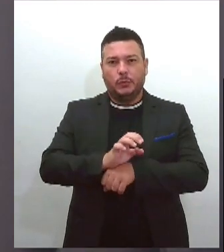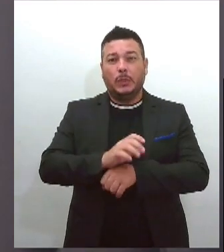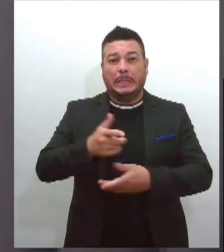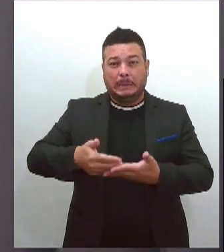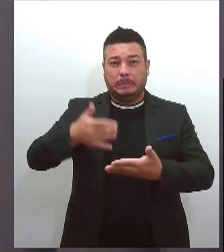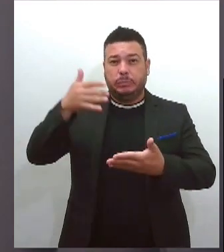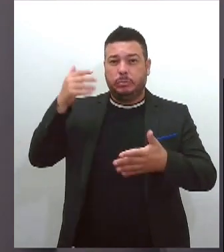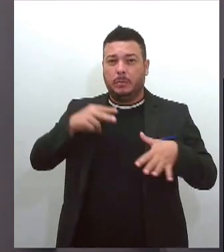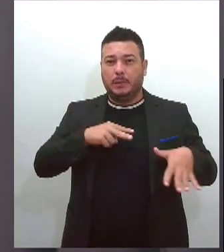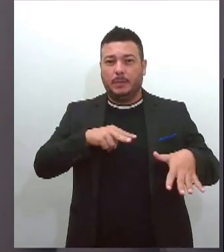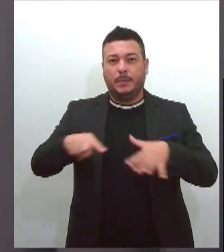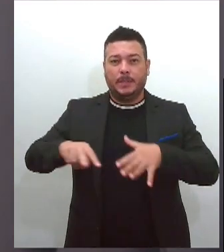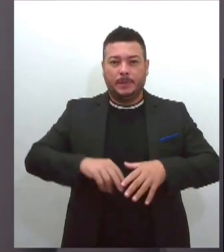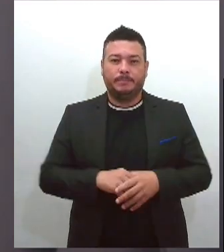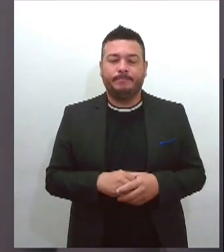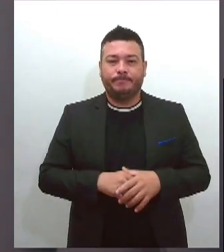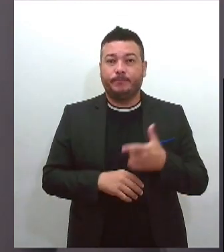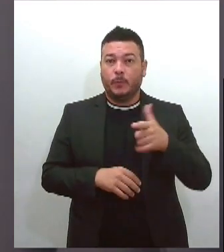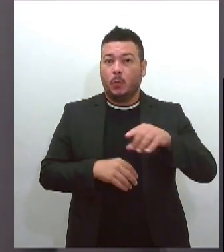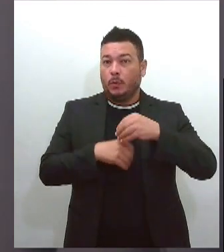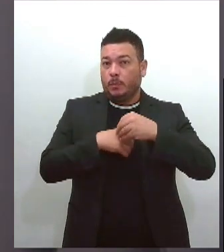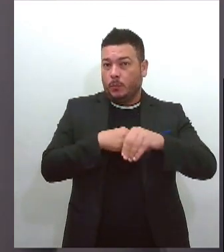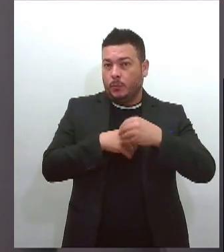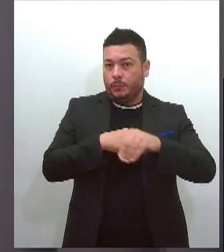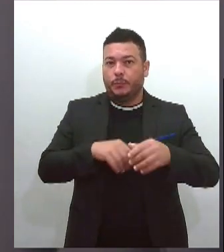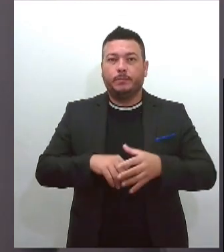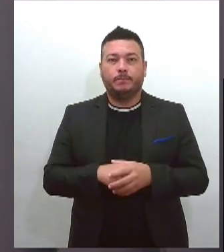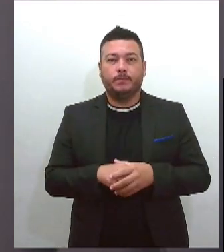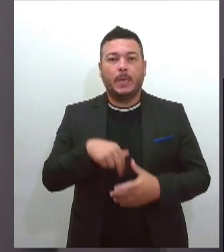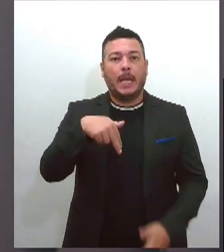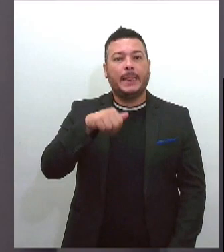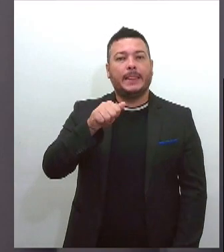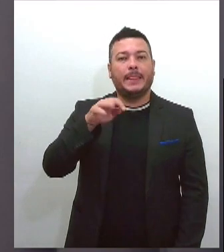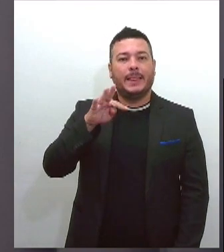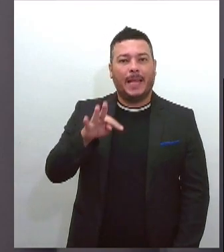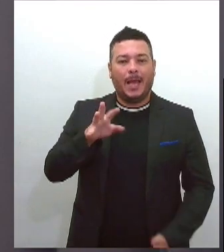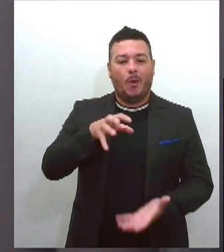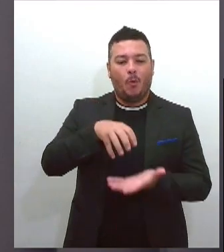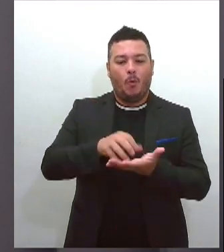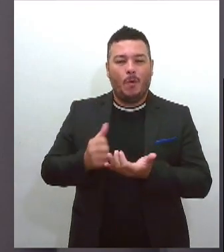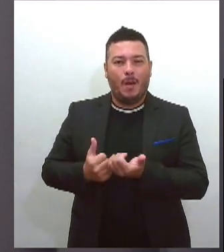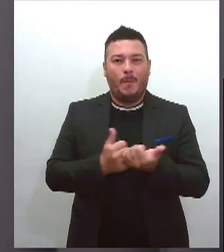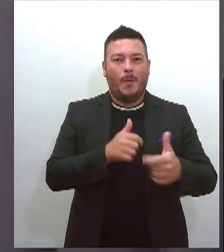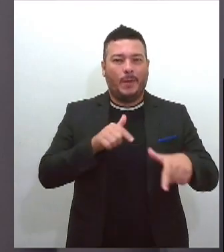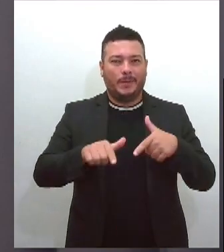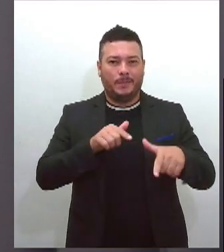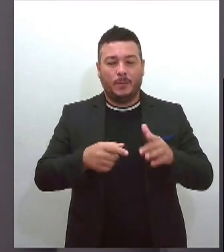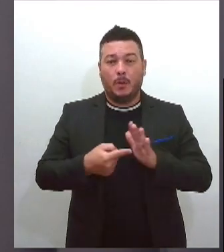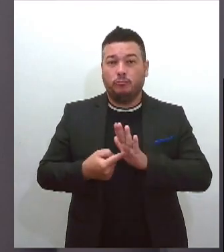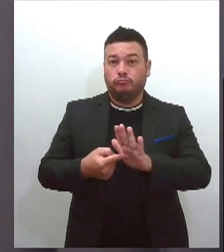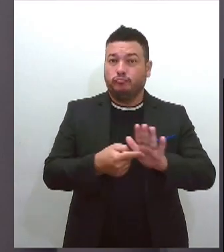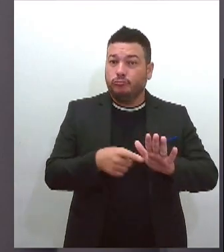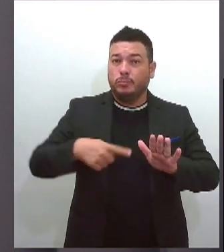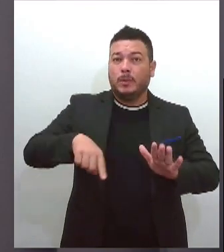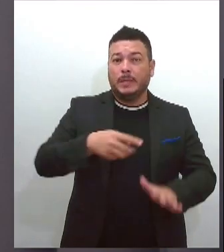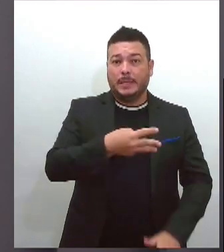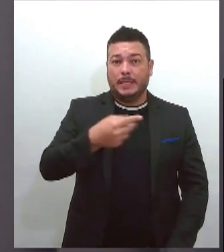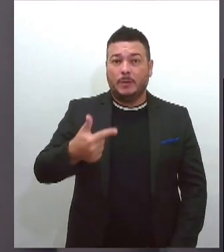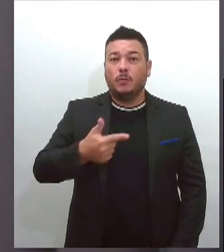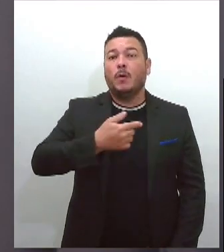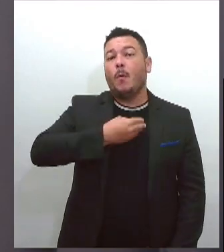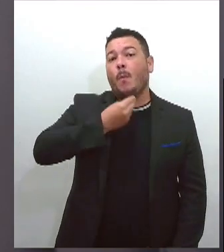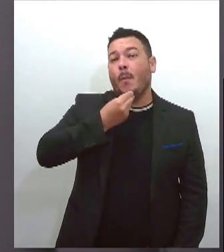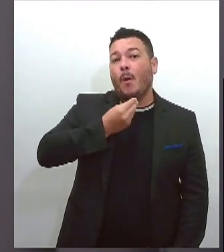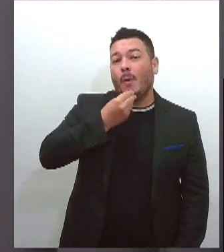Agora uma outra informação. Núcleo de Apoio ao Trabalho, o NAT, divulgou 32 oportunidades de emprego nesta segunda-feira. As